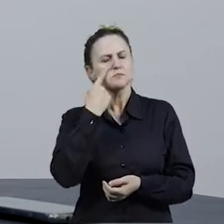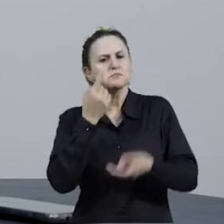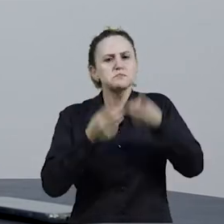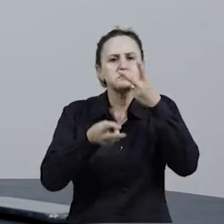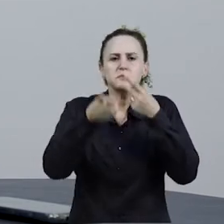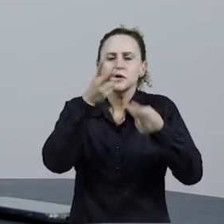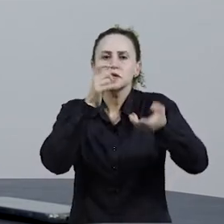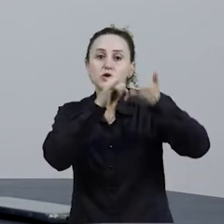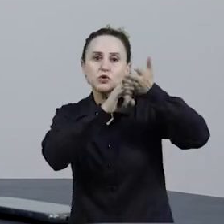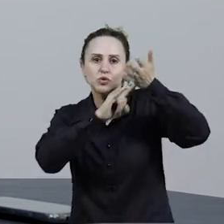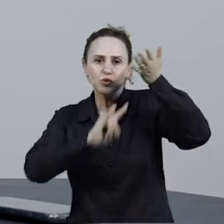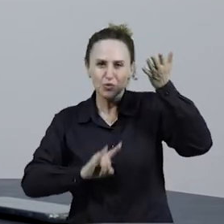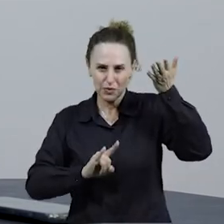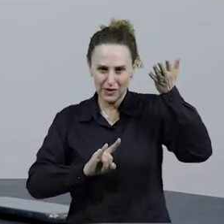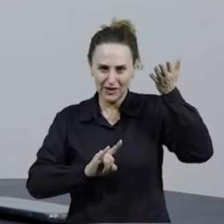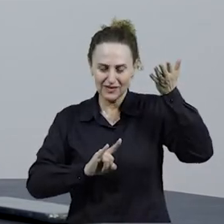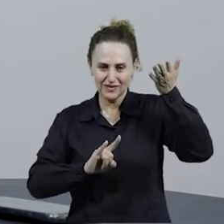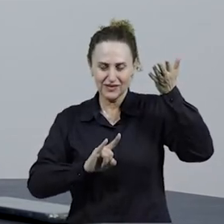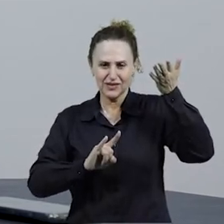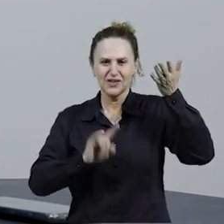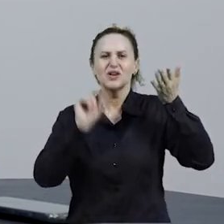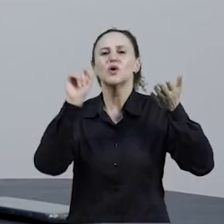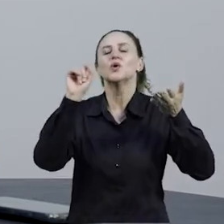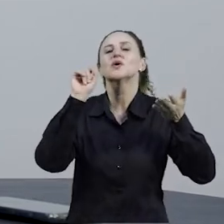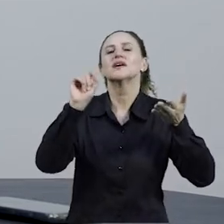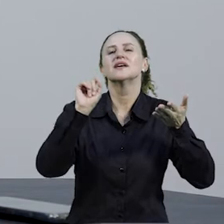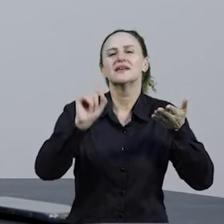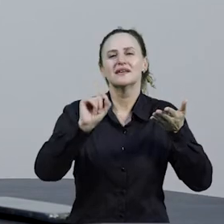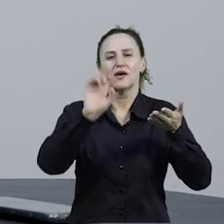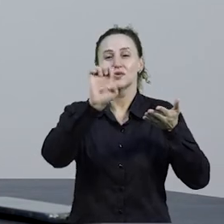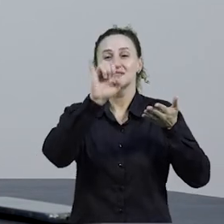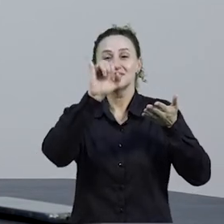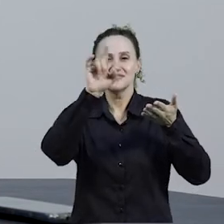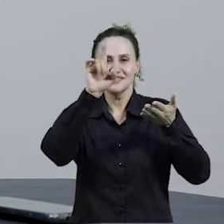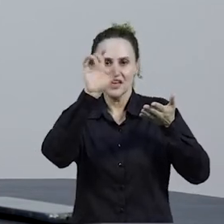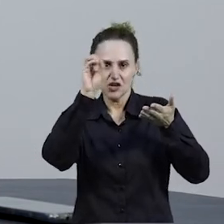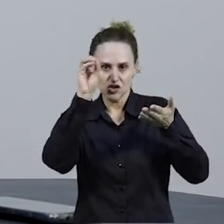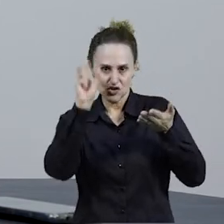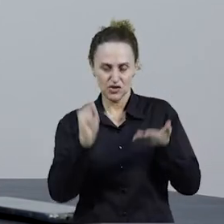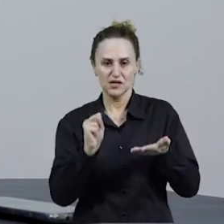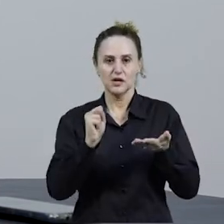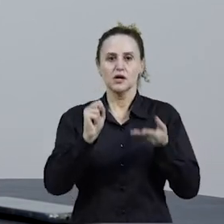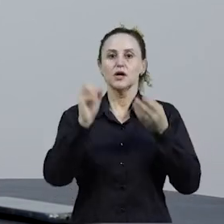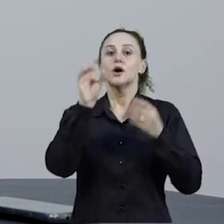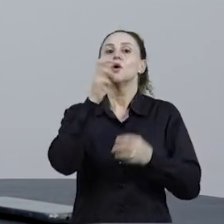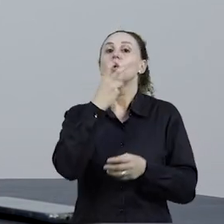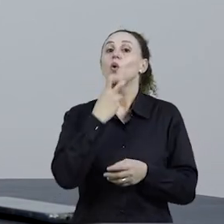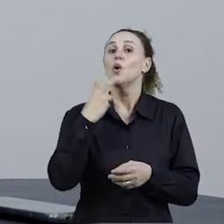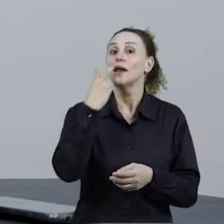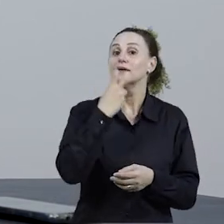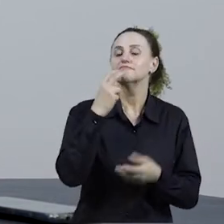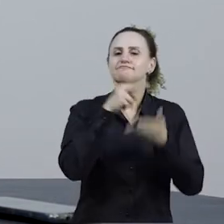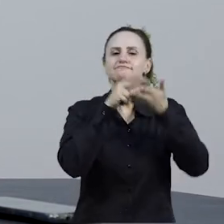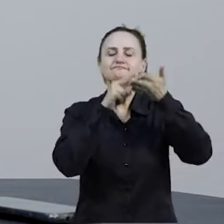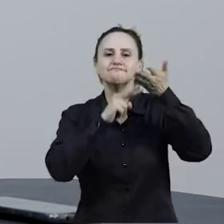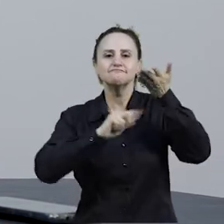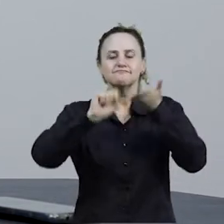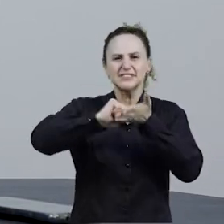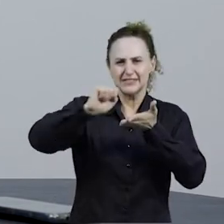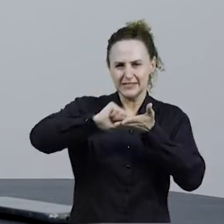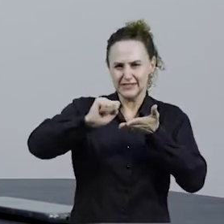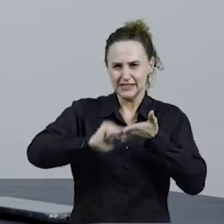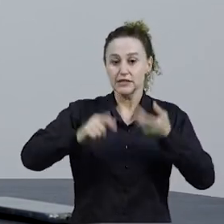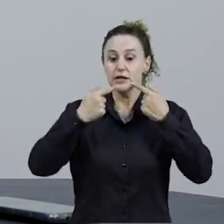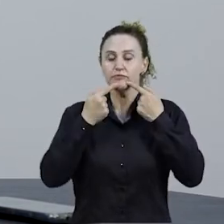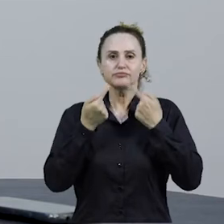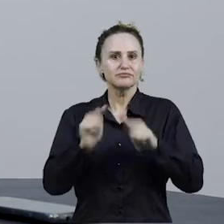documentos, a gente vai falar dos eixos de integração, que são oralidade, leitura, escrita, análise linguística